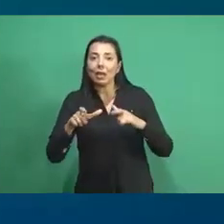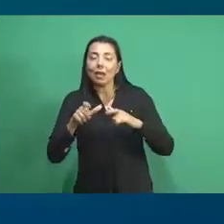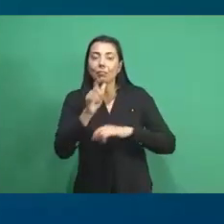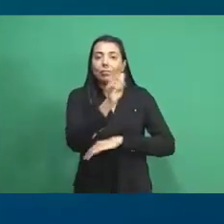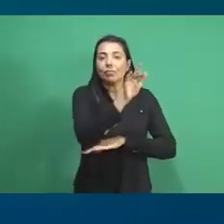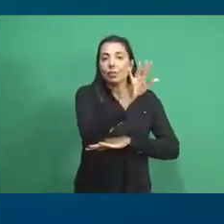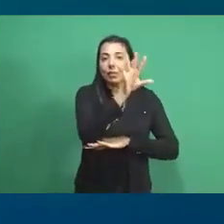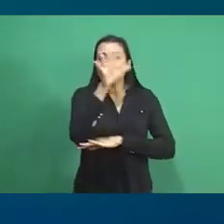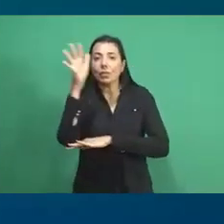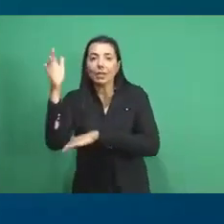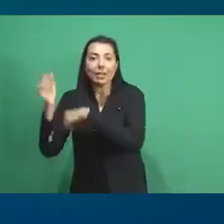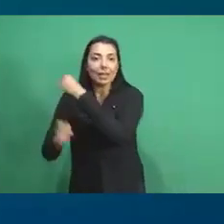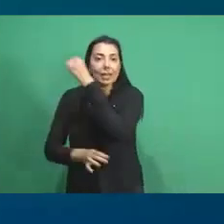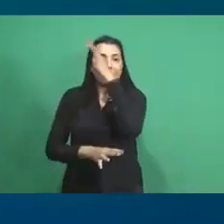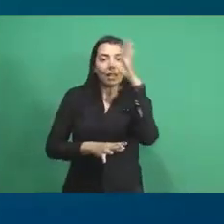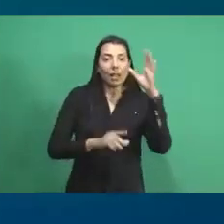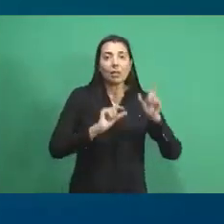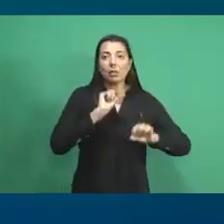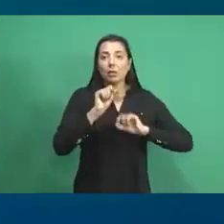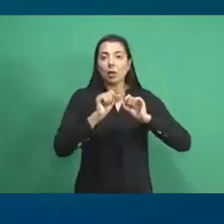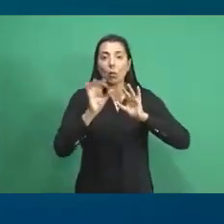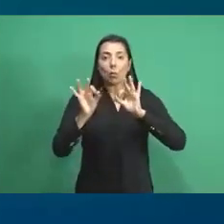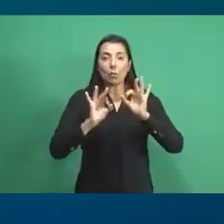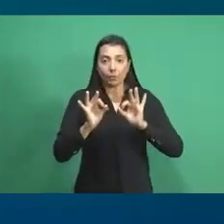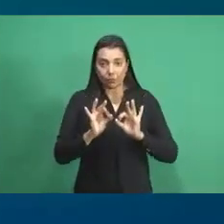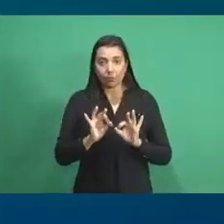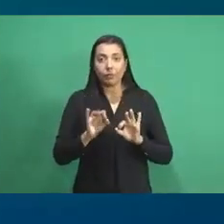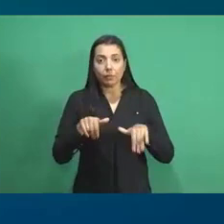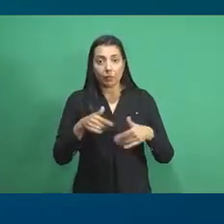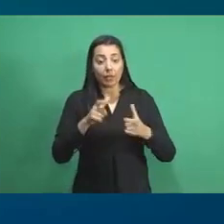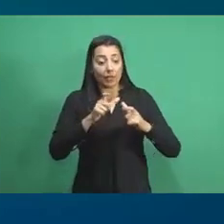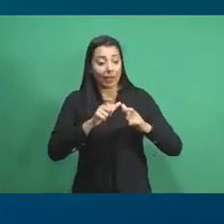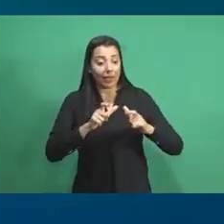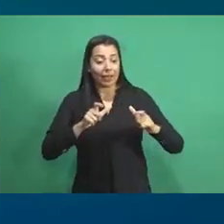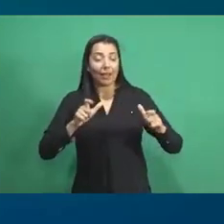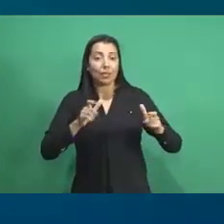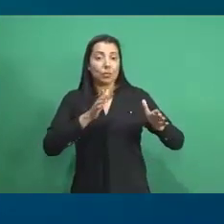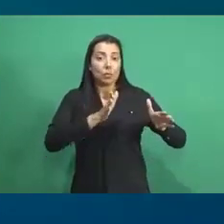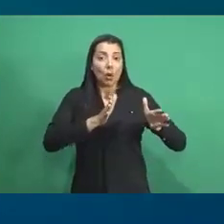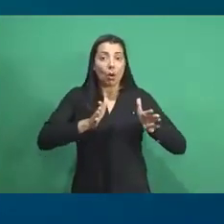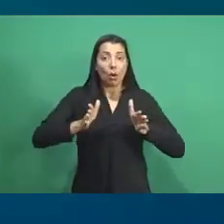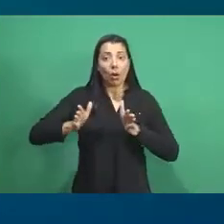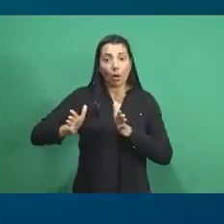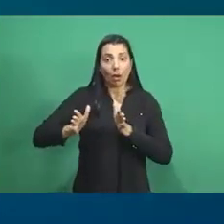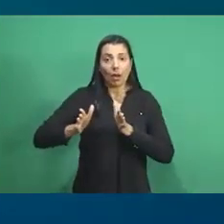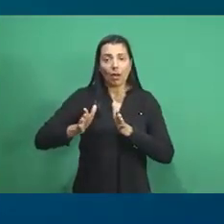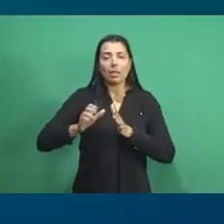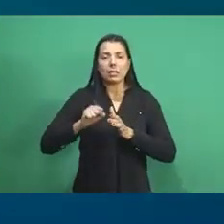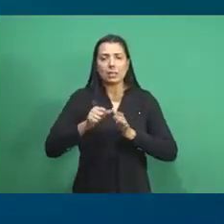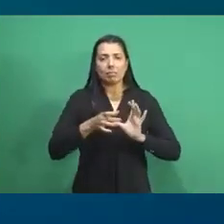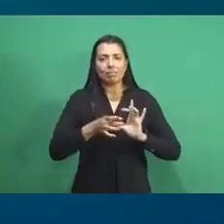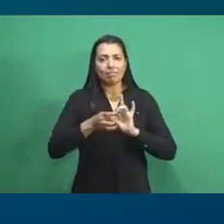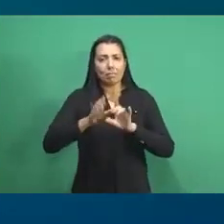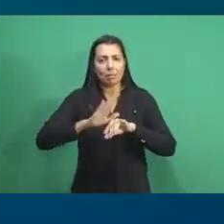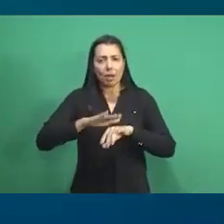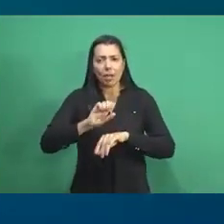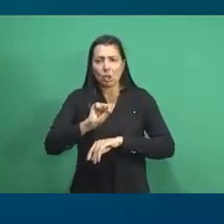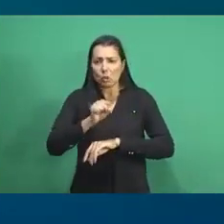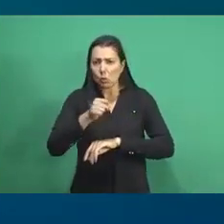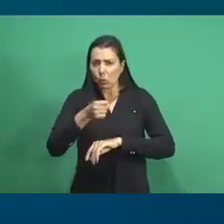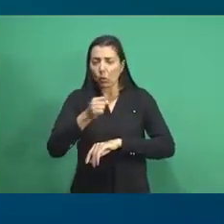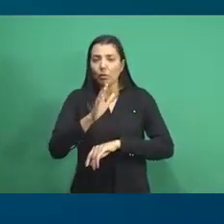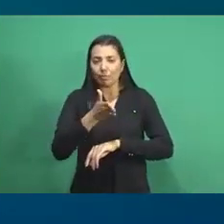floresta, onde estará sendo construído grandes colunas, anéis, mais de oito